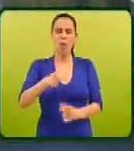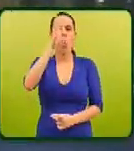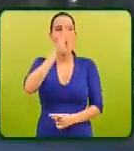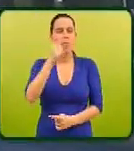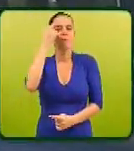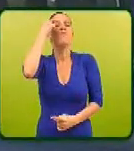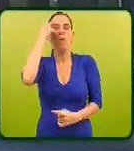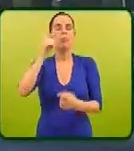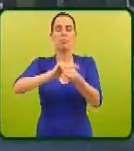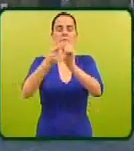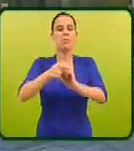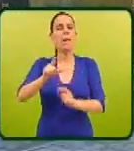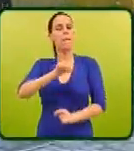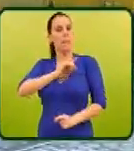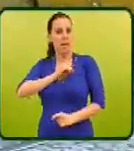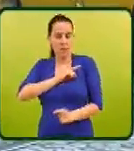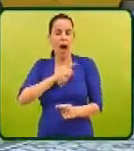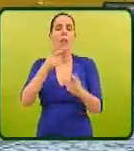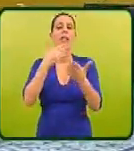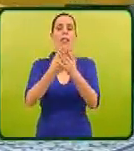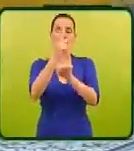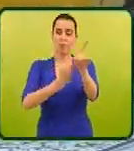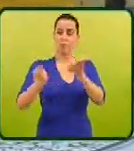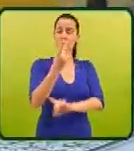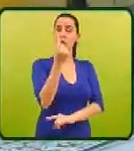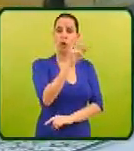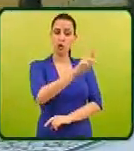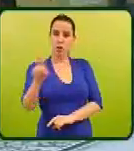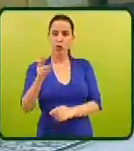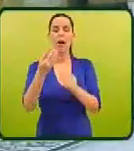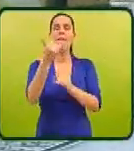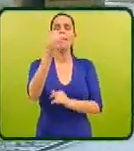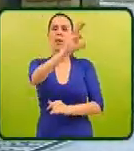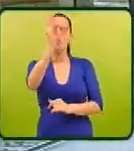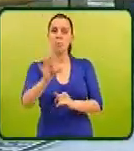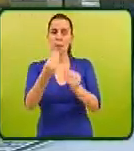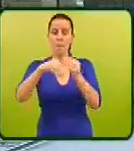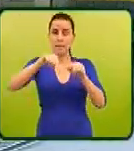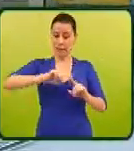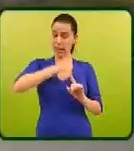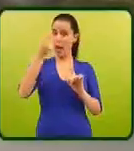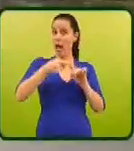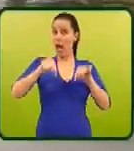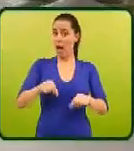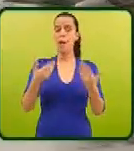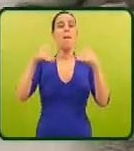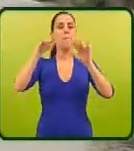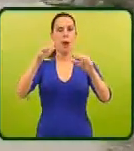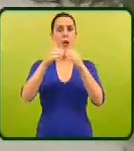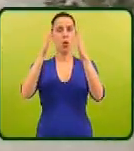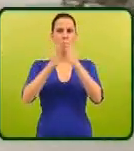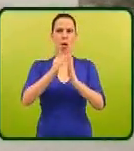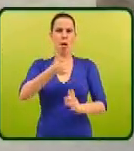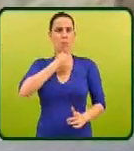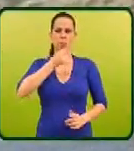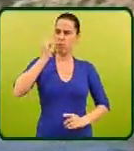governo opta por privatizar mais e aumentar os preços em mais de 20% só este ano. Mas com toda esta